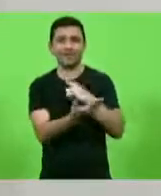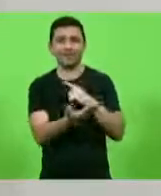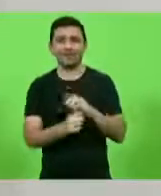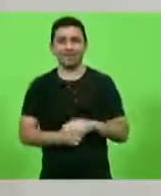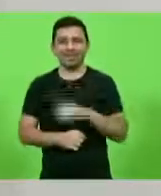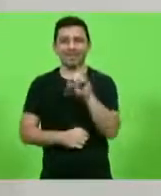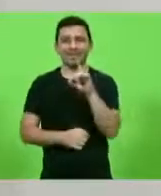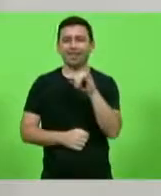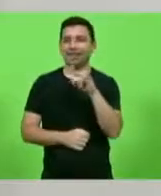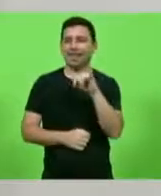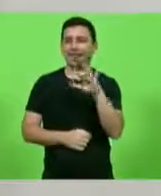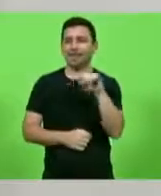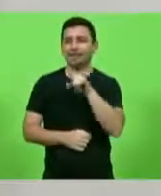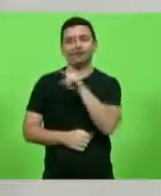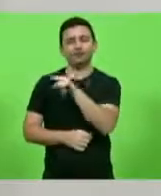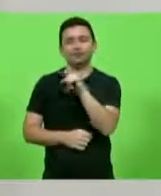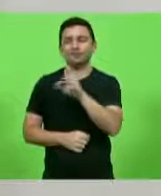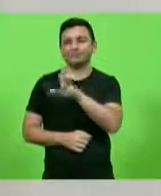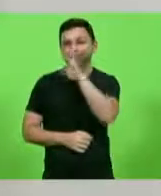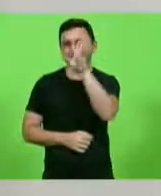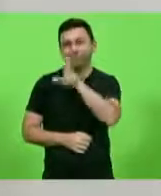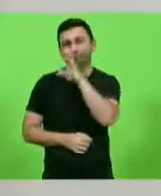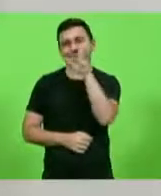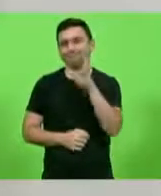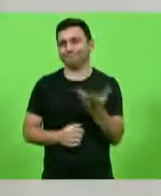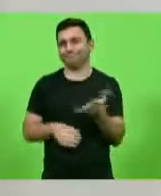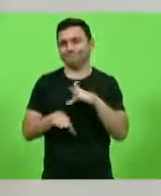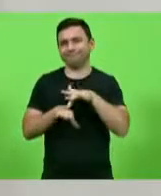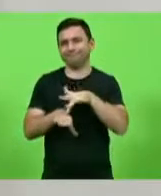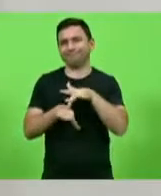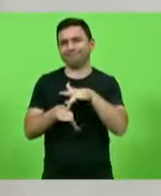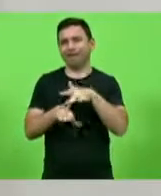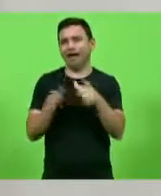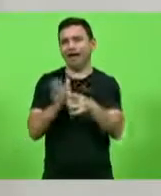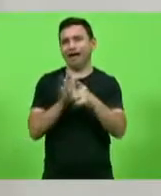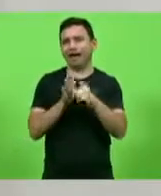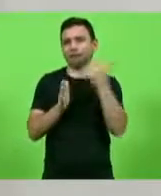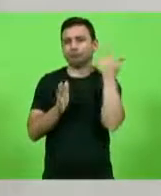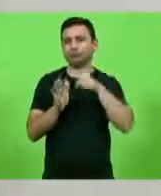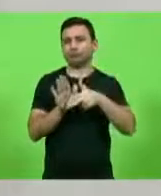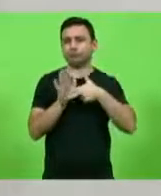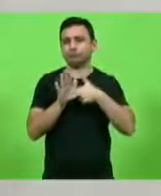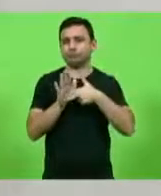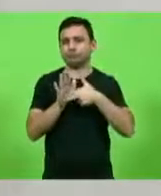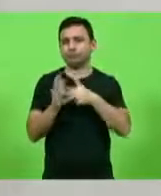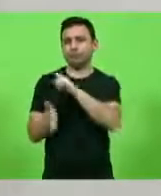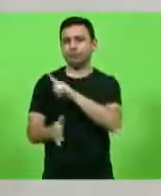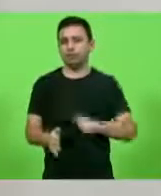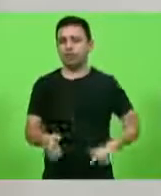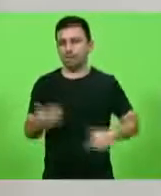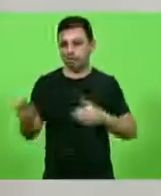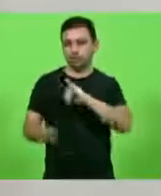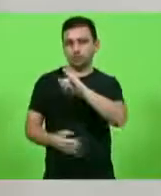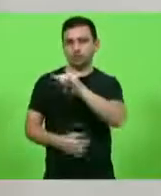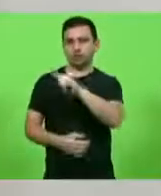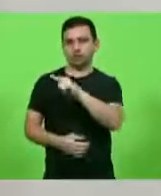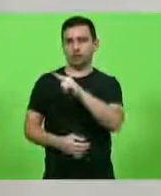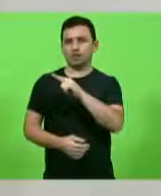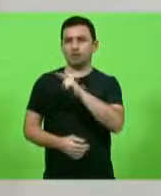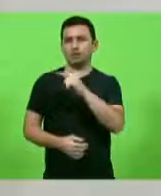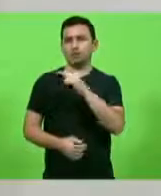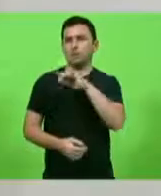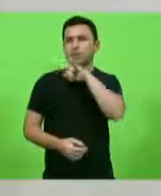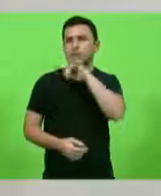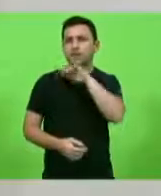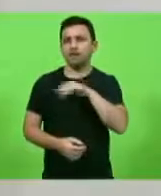vem com essa conversa fiada, que você vinha antes de conseguir assumir esse cargo, de que Júlio Garcia não prestava, e que você era melhor do que ele,